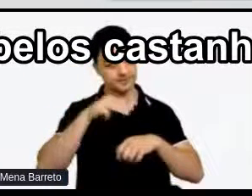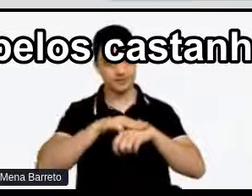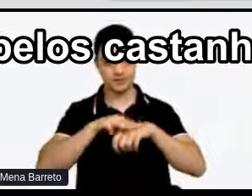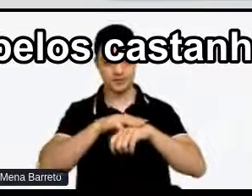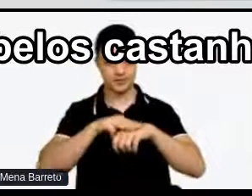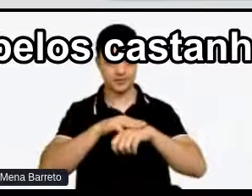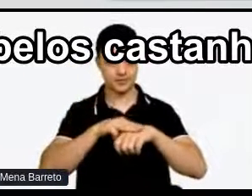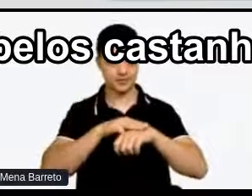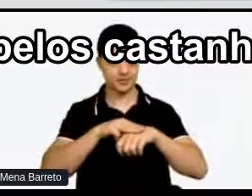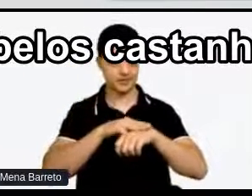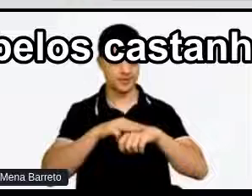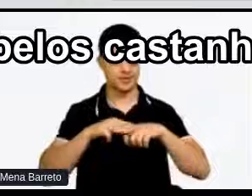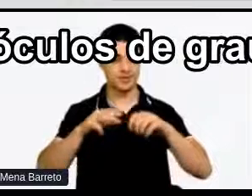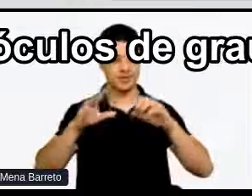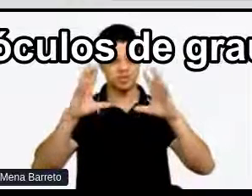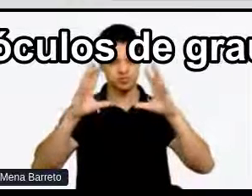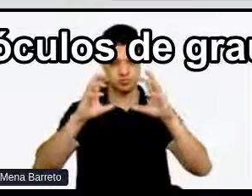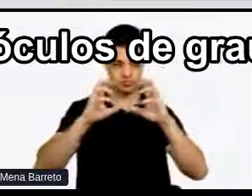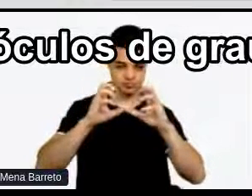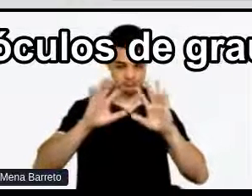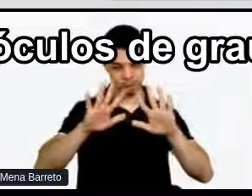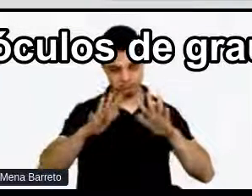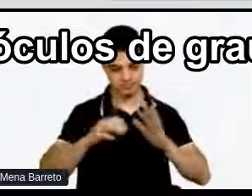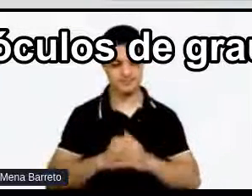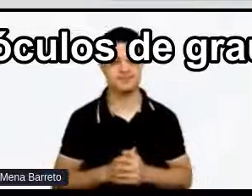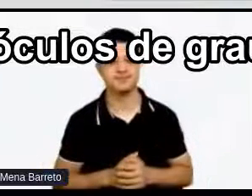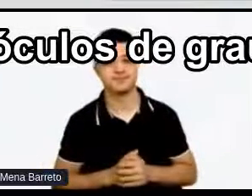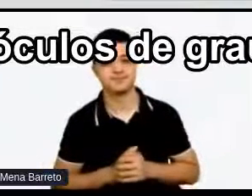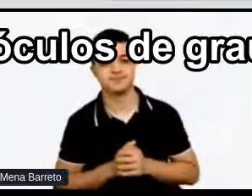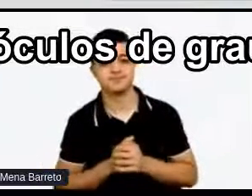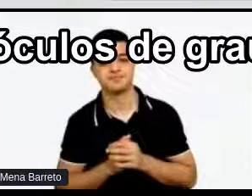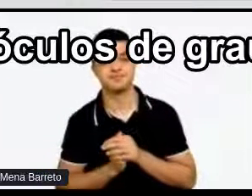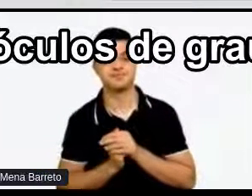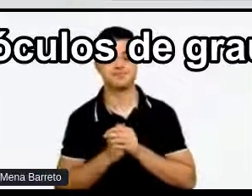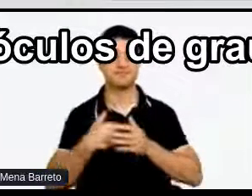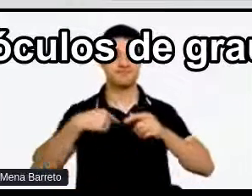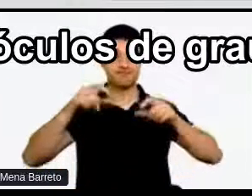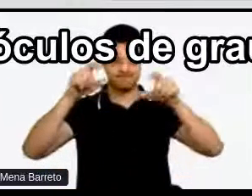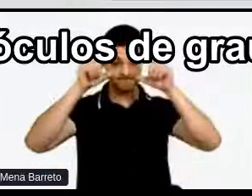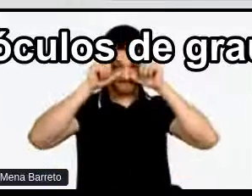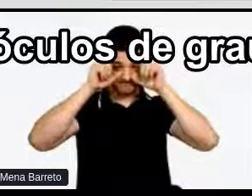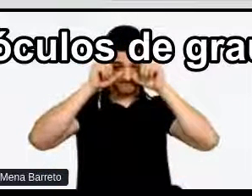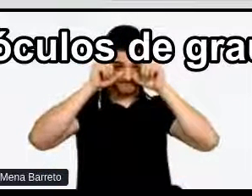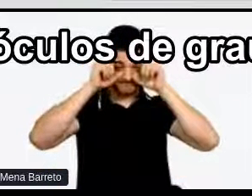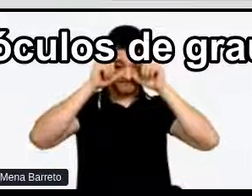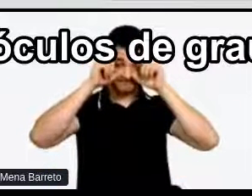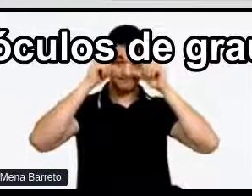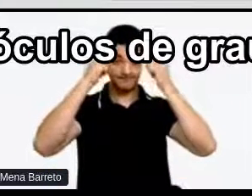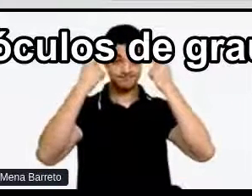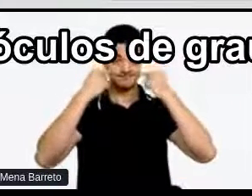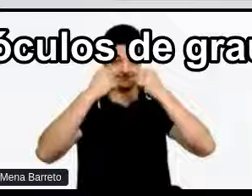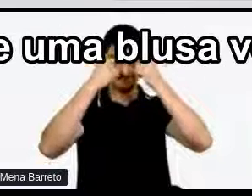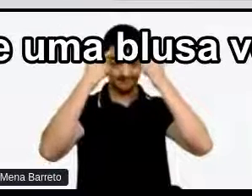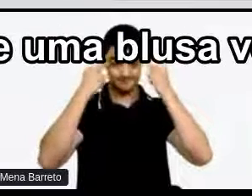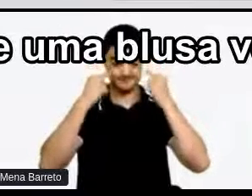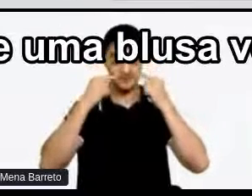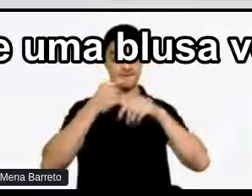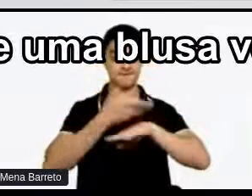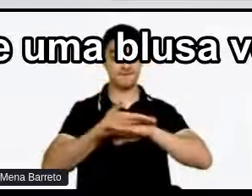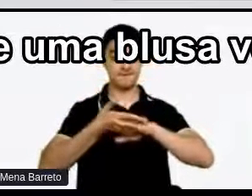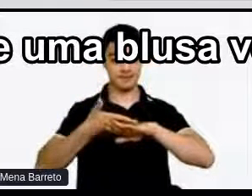Mais do médio para o escuro E estou usando um óculos de grau Com uma armação na cor branca